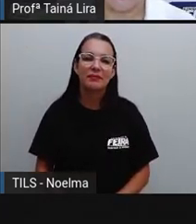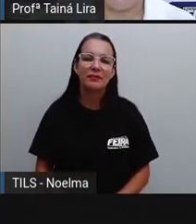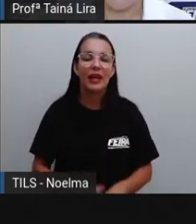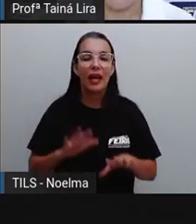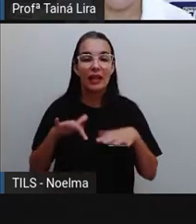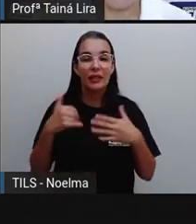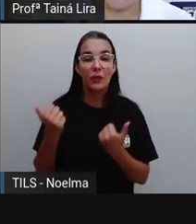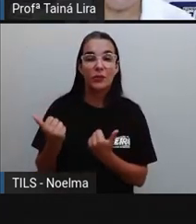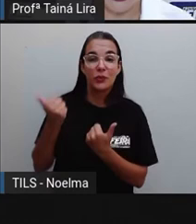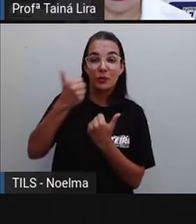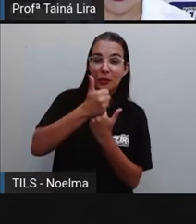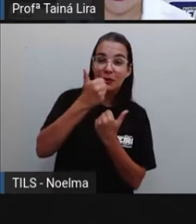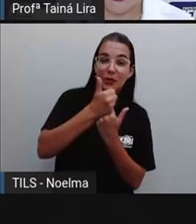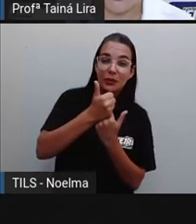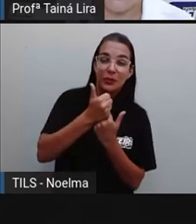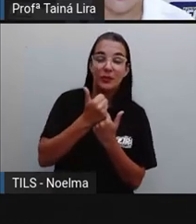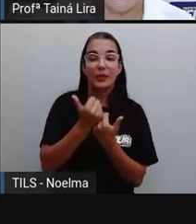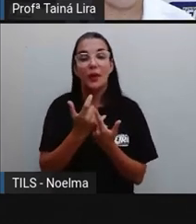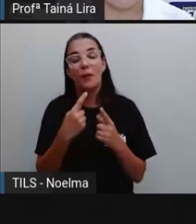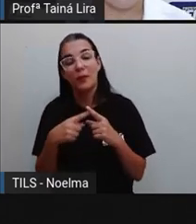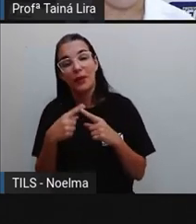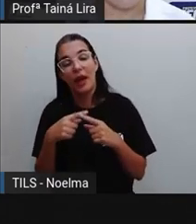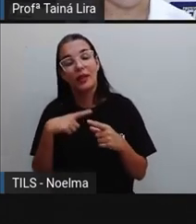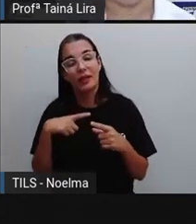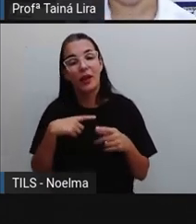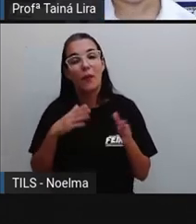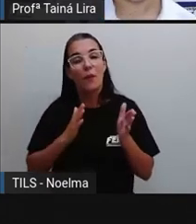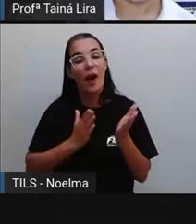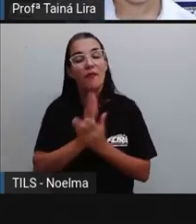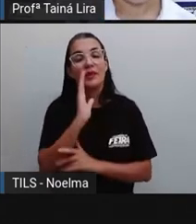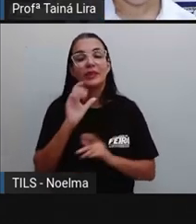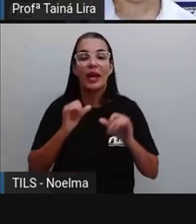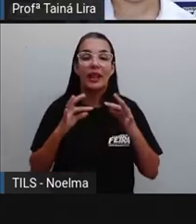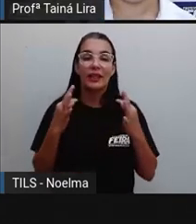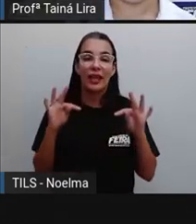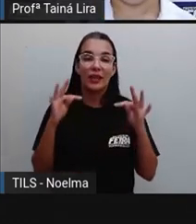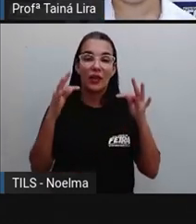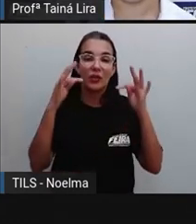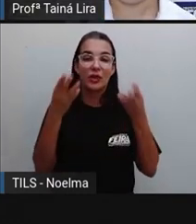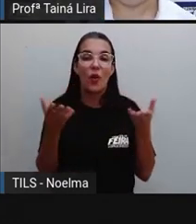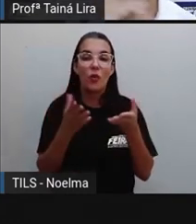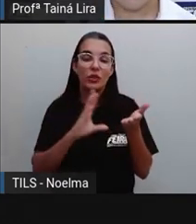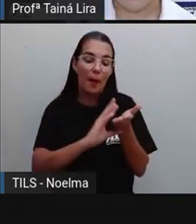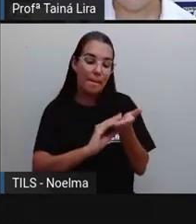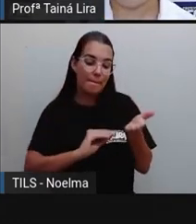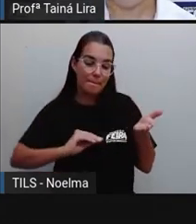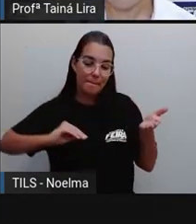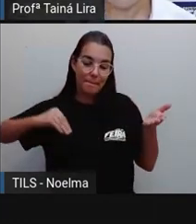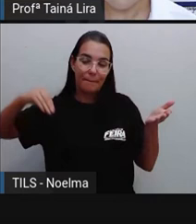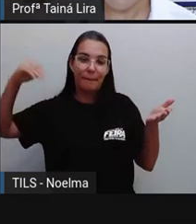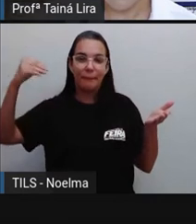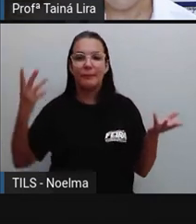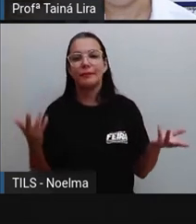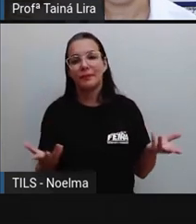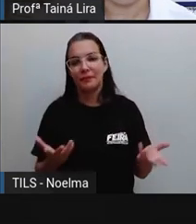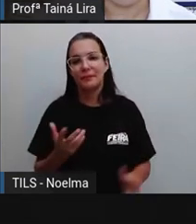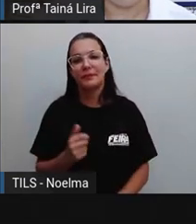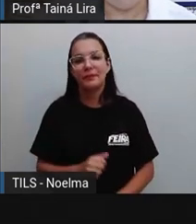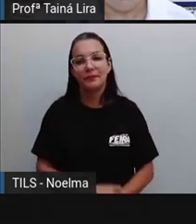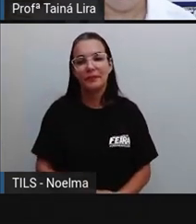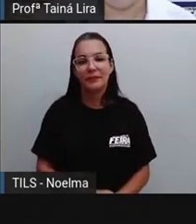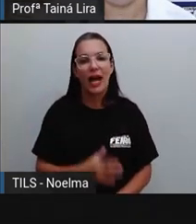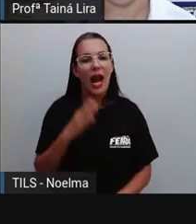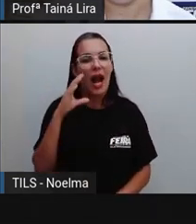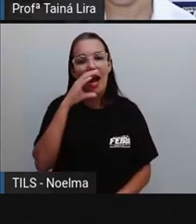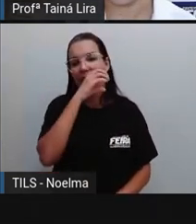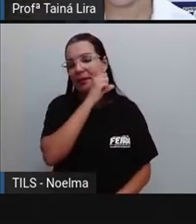PRO que acabou sumindo aí essa profissão? Porque a gente tem hoje um aparelho que é mais avançado do que o